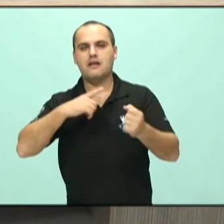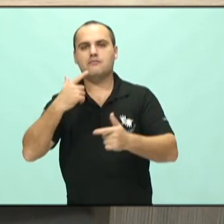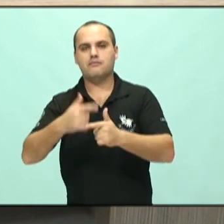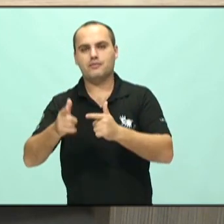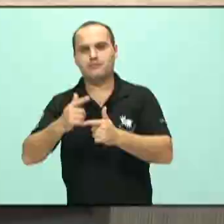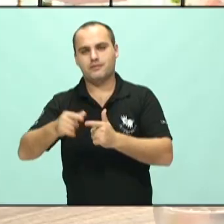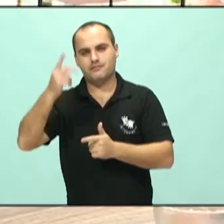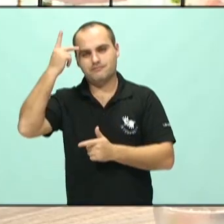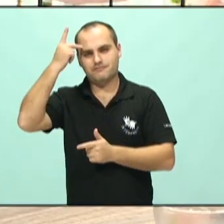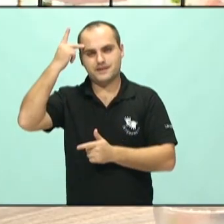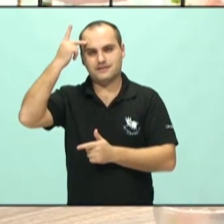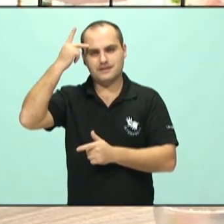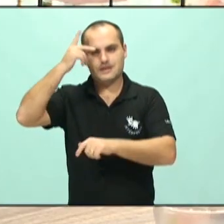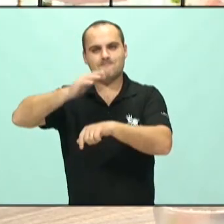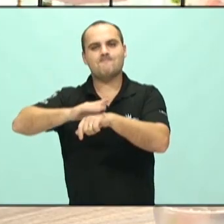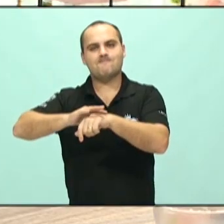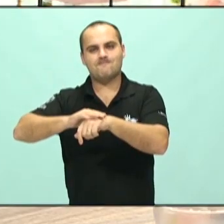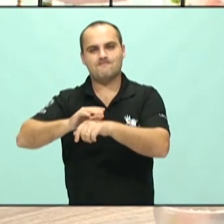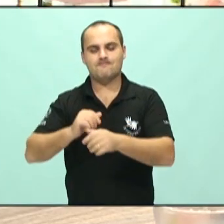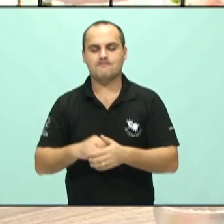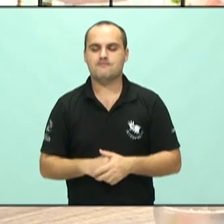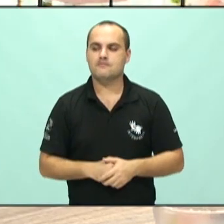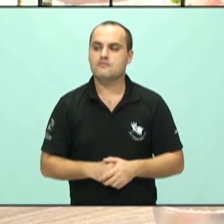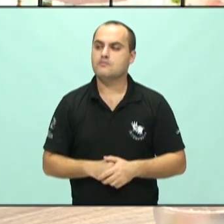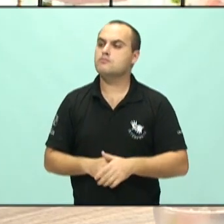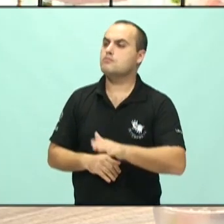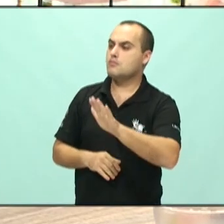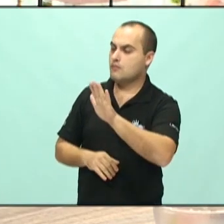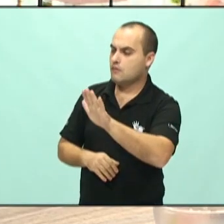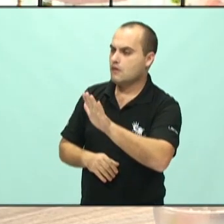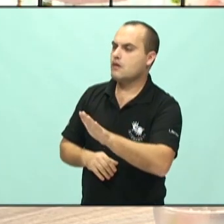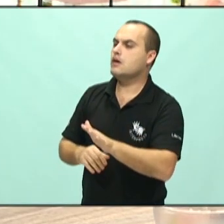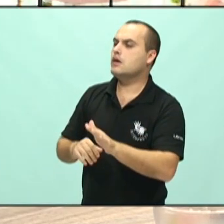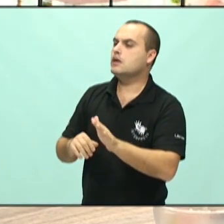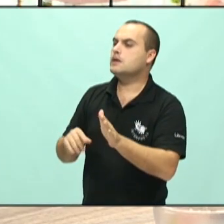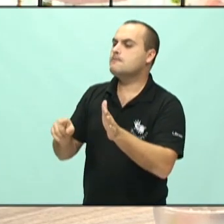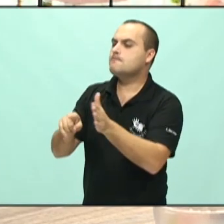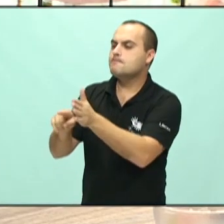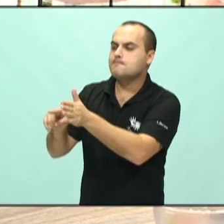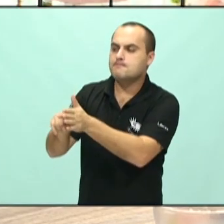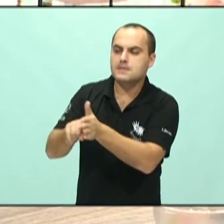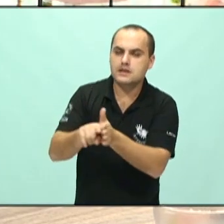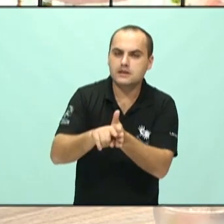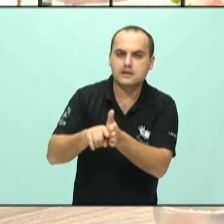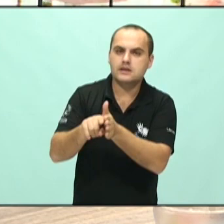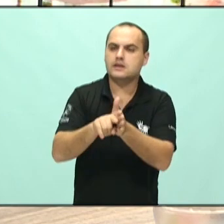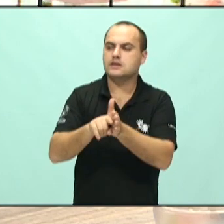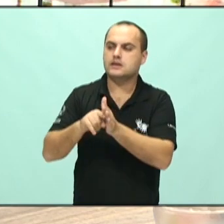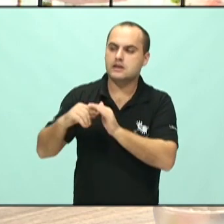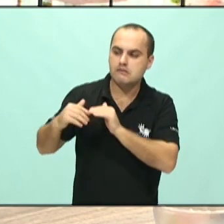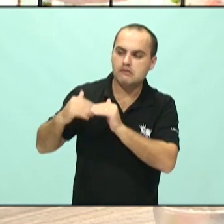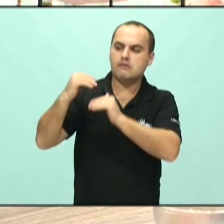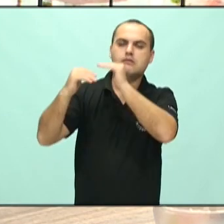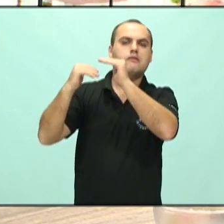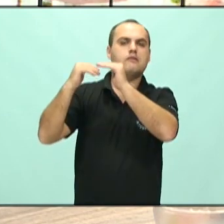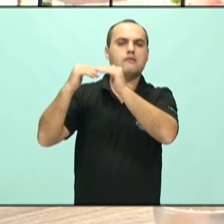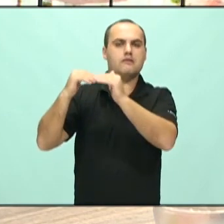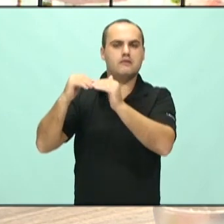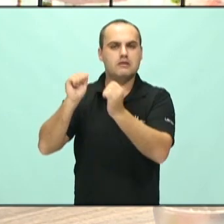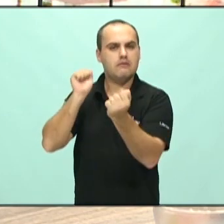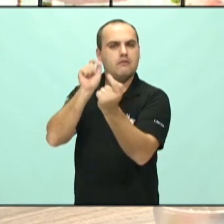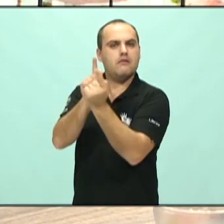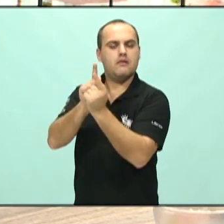Doutor, os desafios na pesquisa e desenvolvimento de diagnósticos, estudos psiquiátricos,